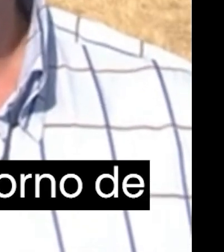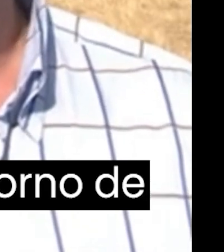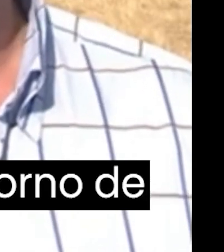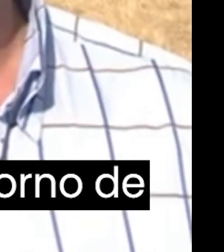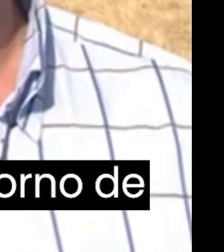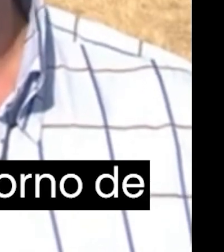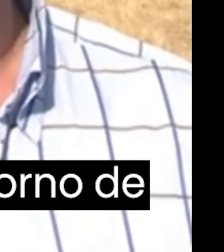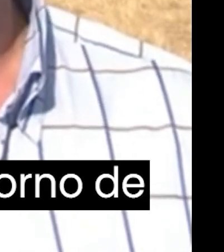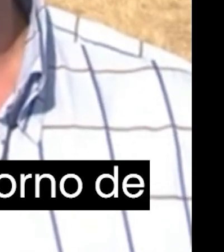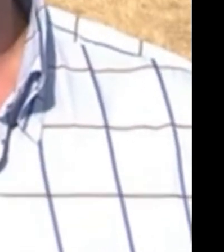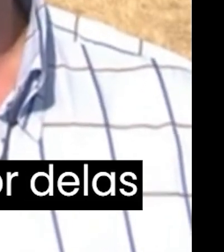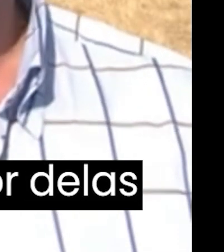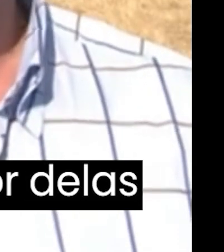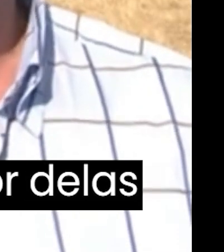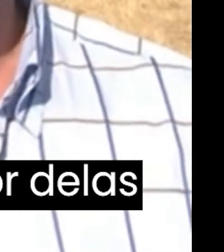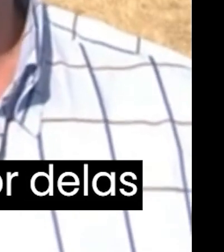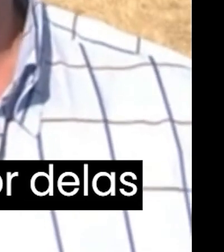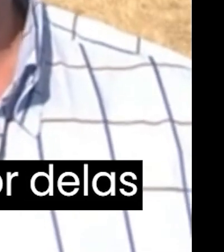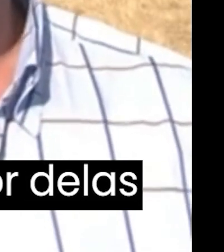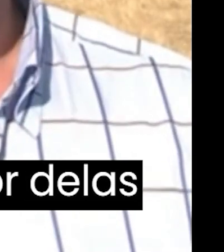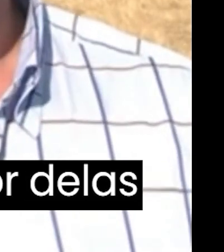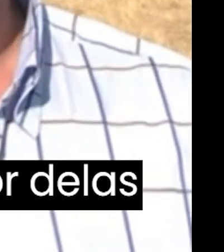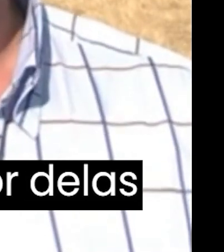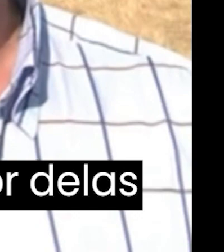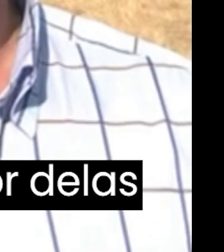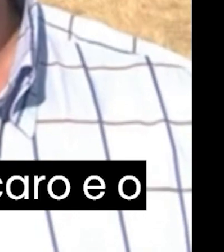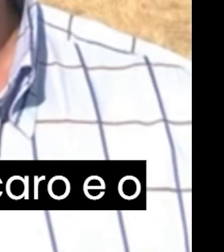pode chegar em torno de 3 mil euros